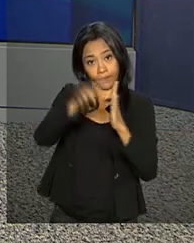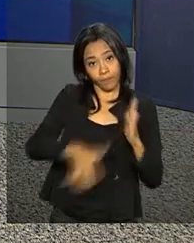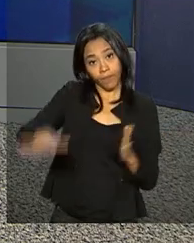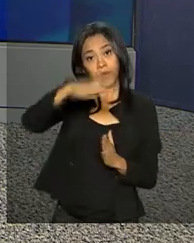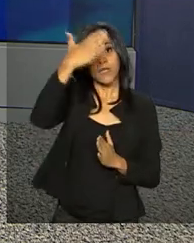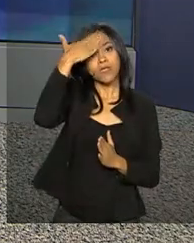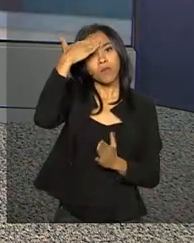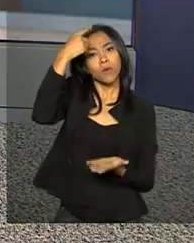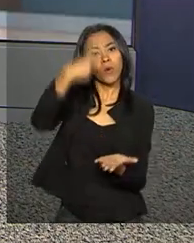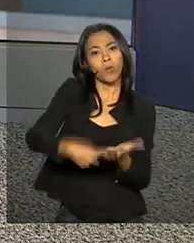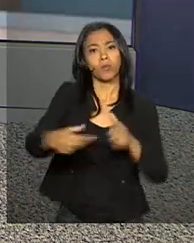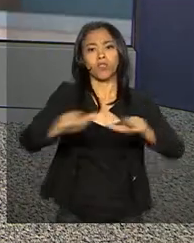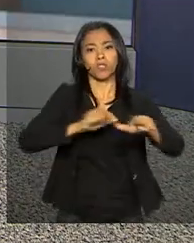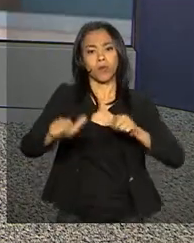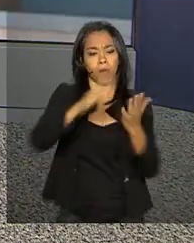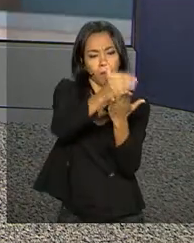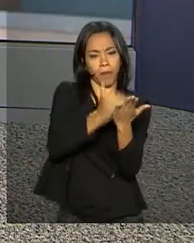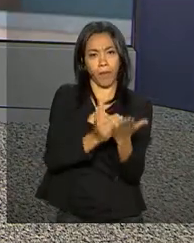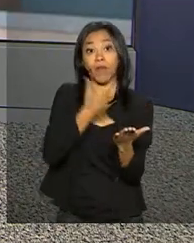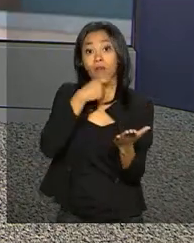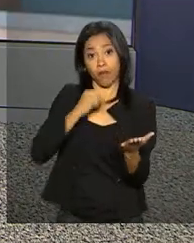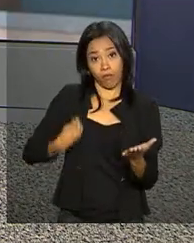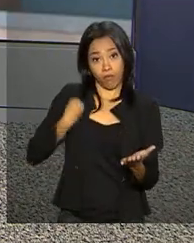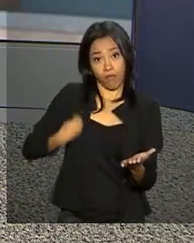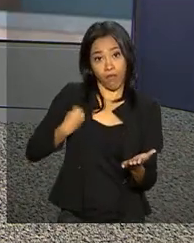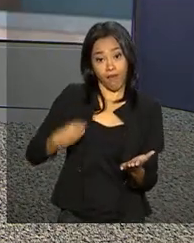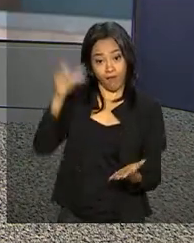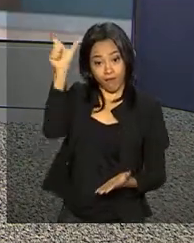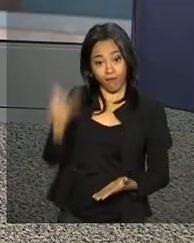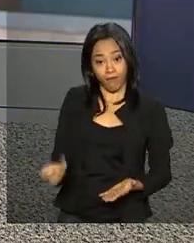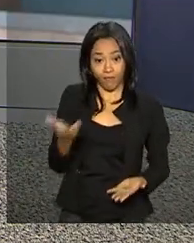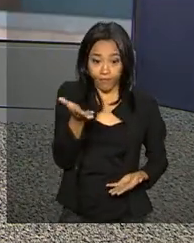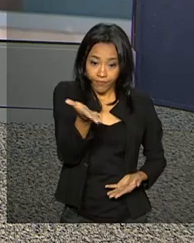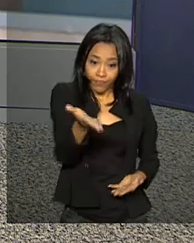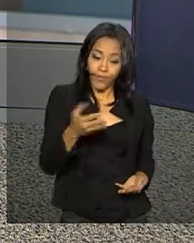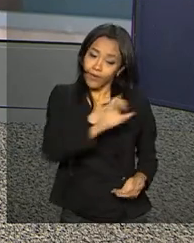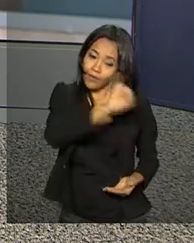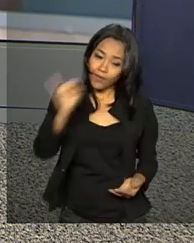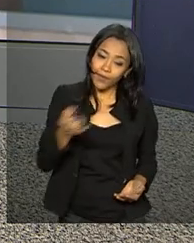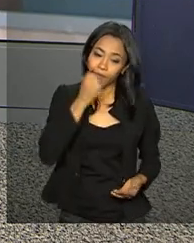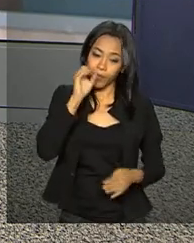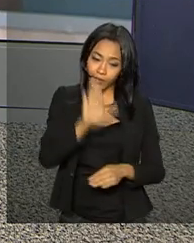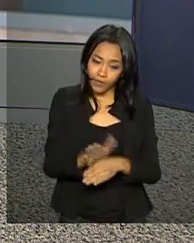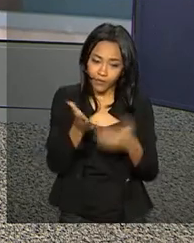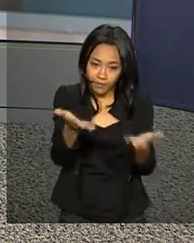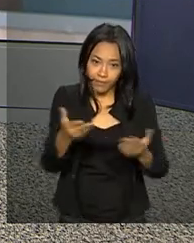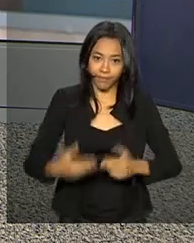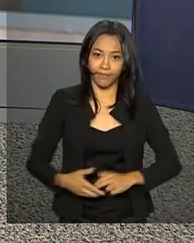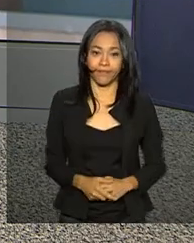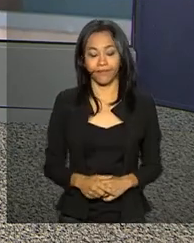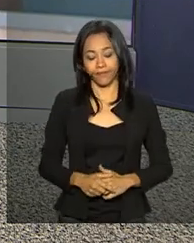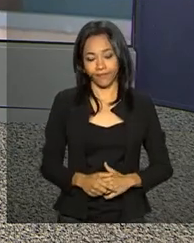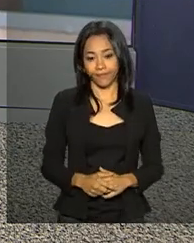agenda do presidente Michel Temer. Quem está lá é a repórter Luciana Colares de Holanda. Olá, Luciana. Boa tarde para você.